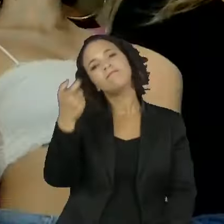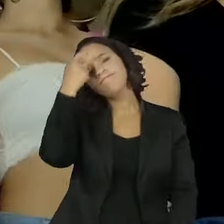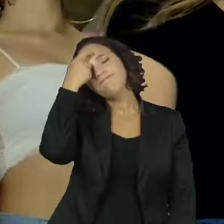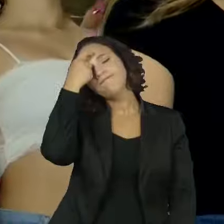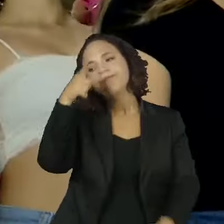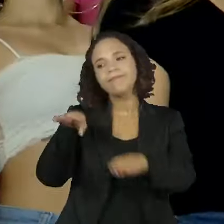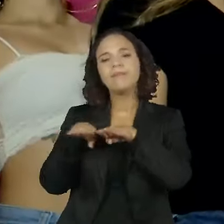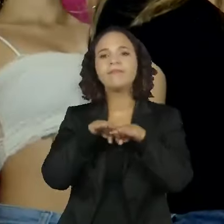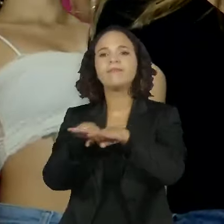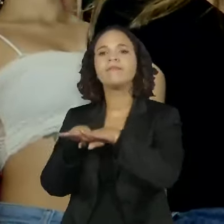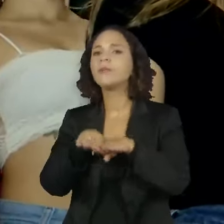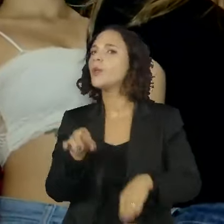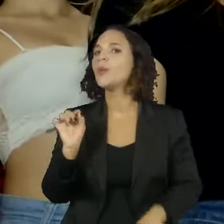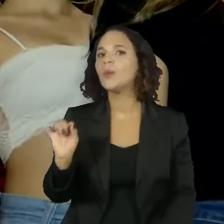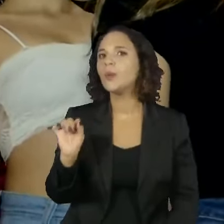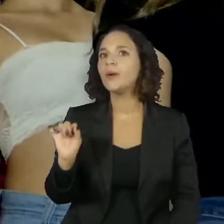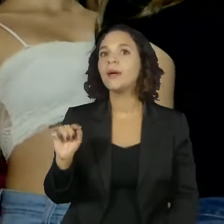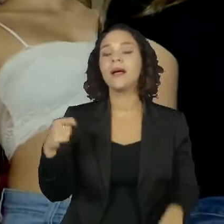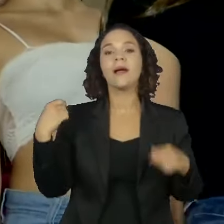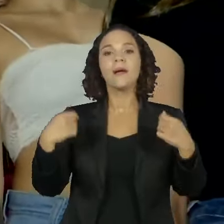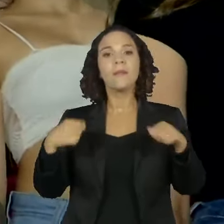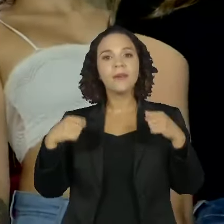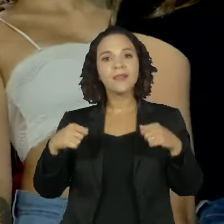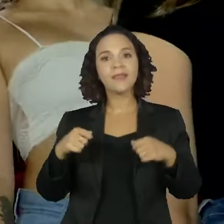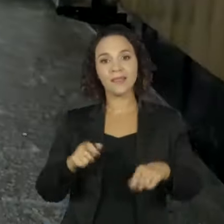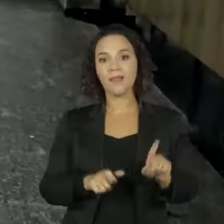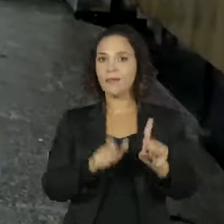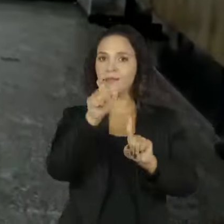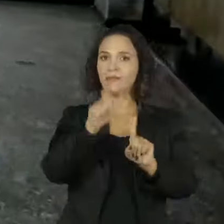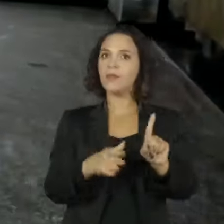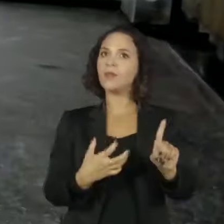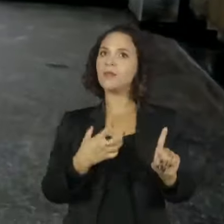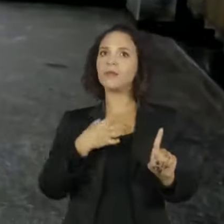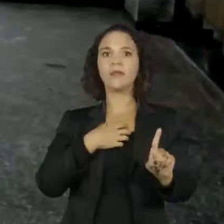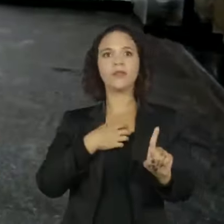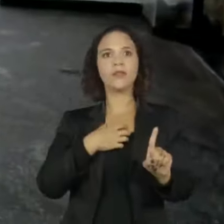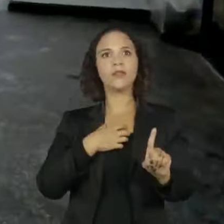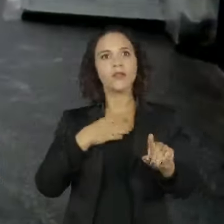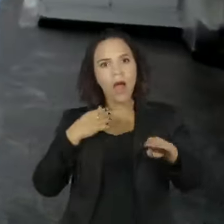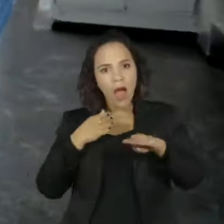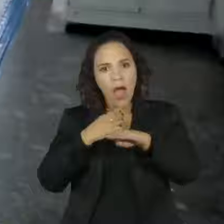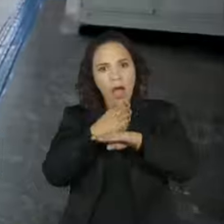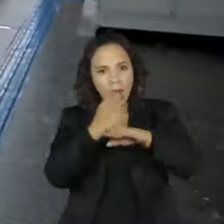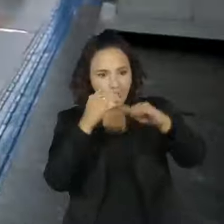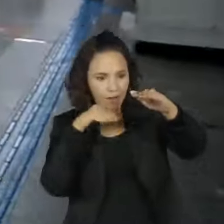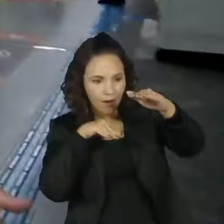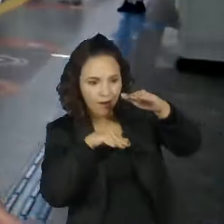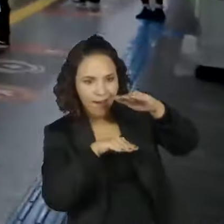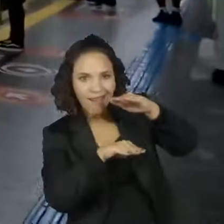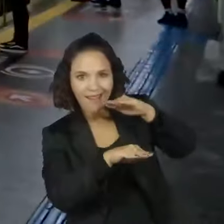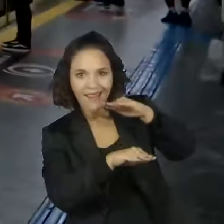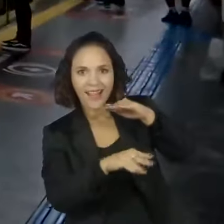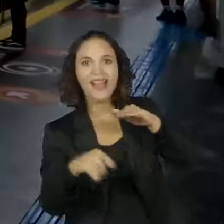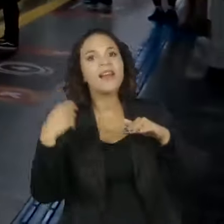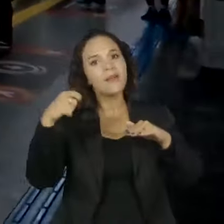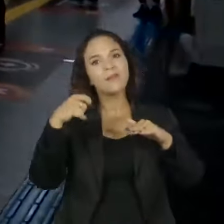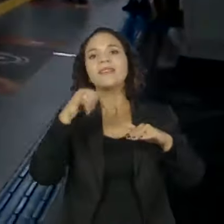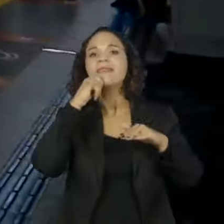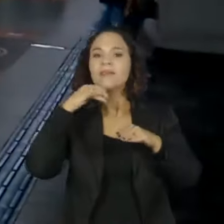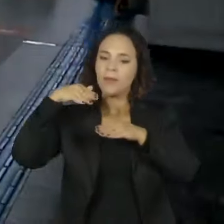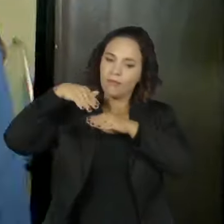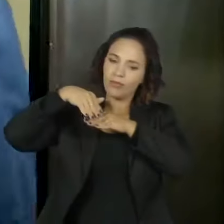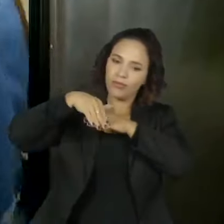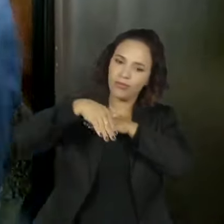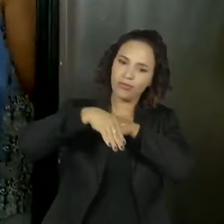mundo, que era a relação do cara se sentir que ele estava entrando num subterrâneo. Ou seja, não teve uma